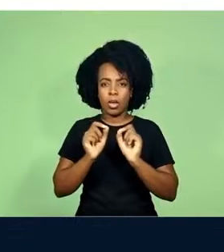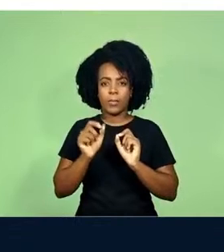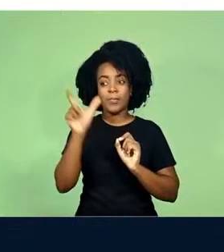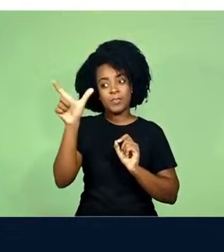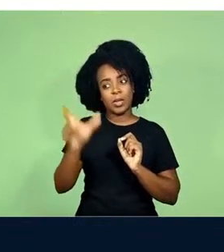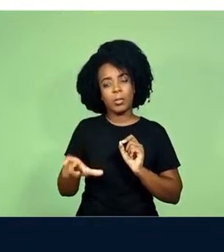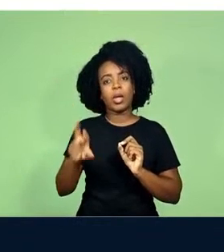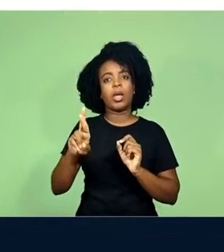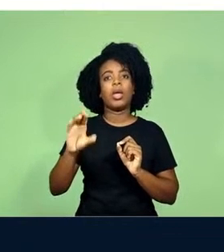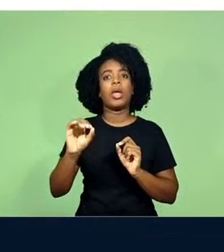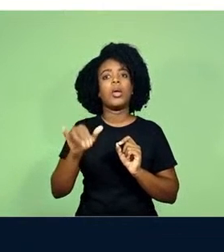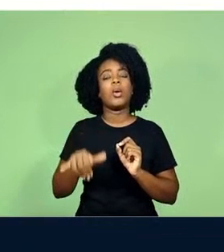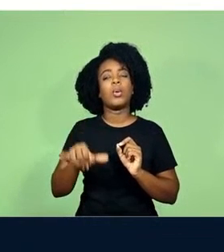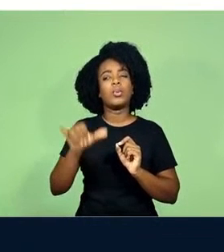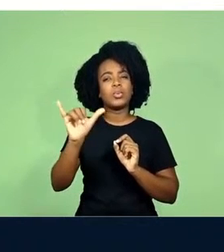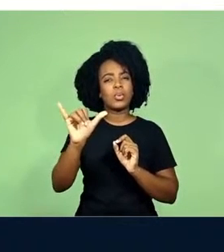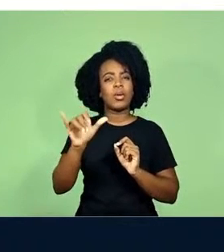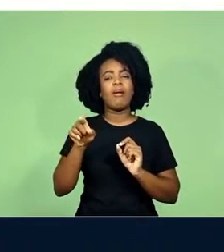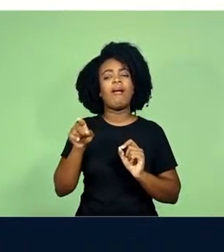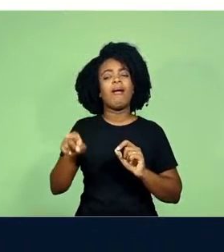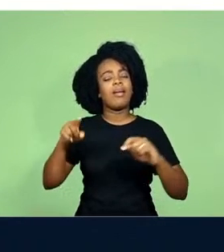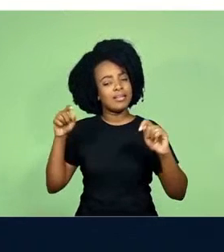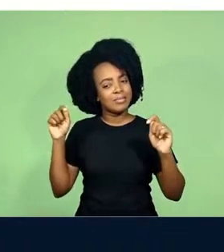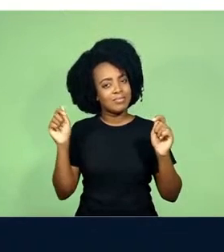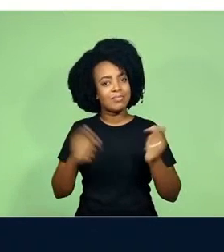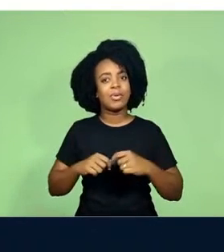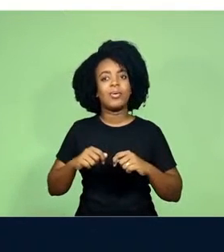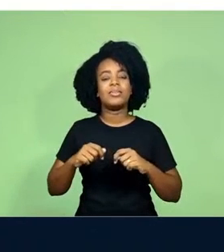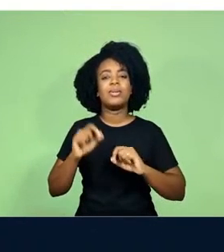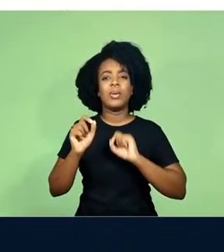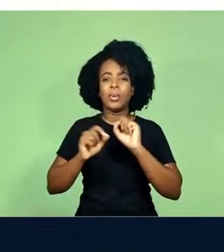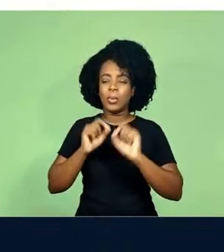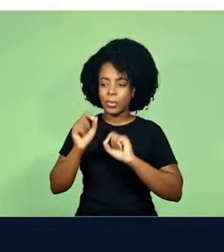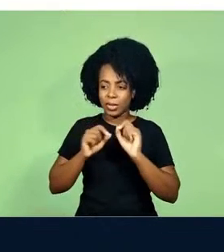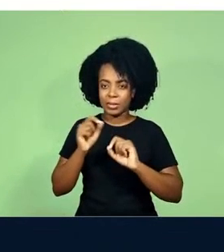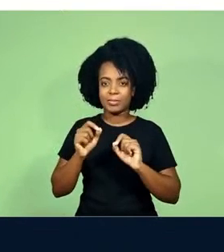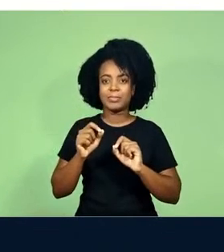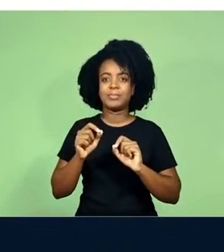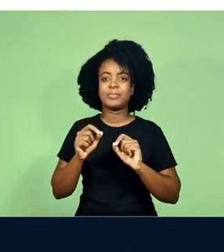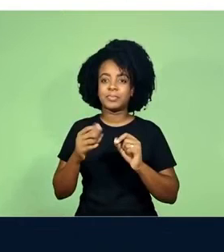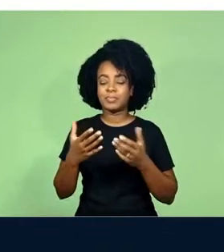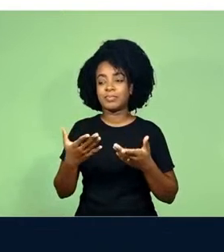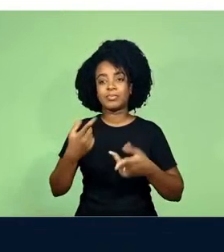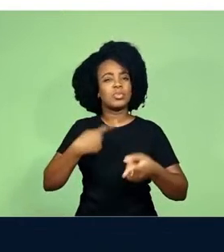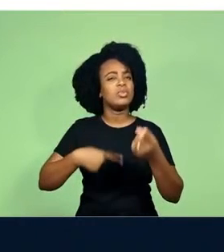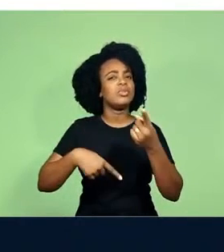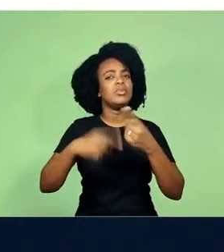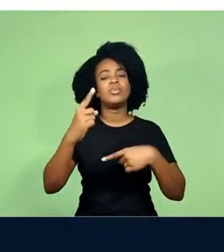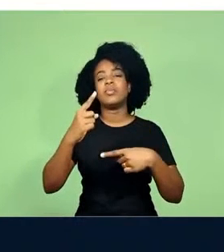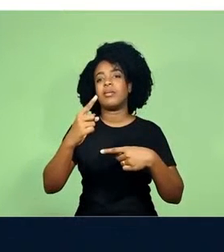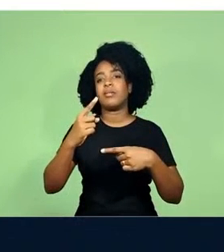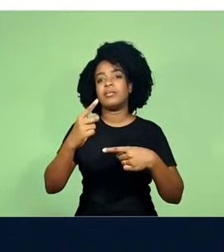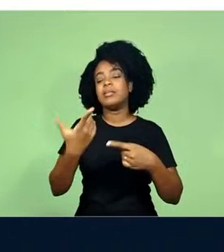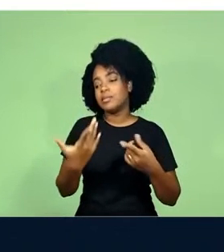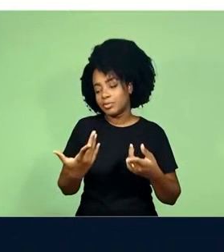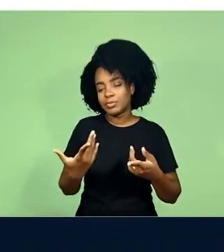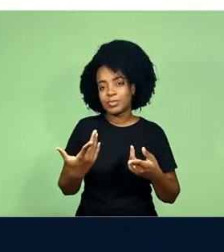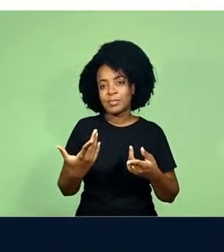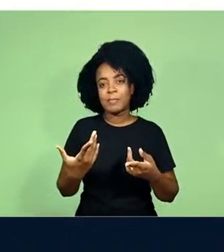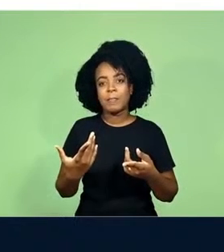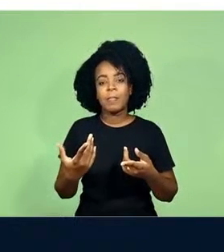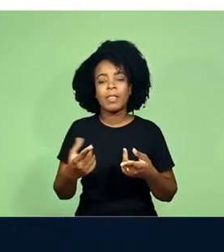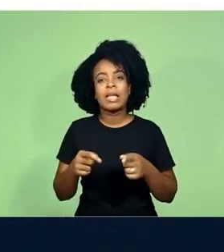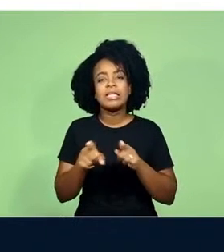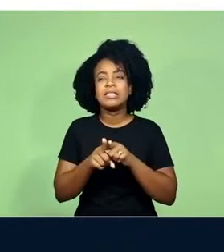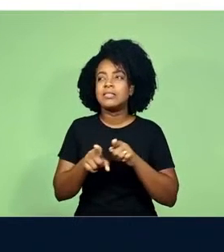Roy pode vir a superar a sua condição, fazer os elementos